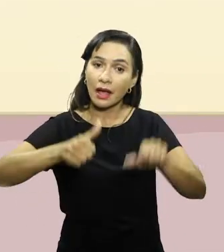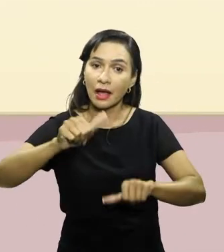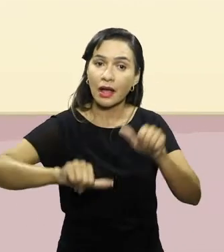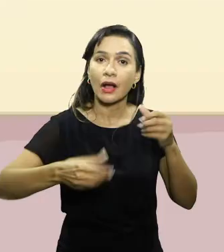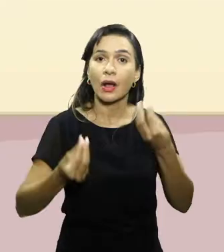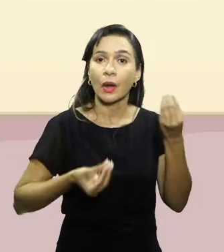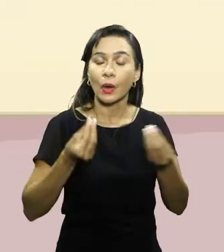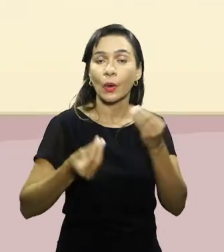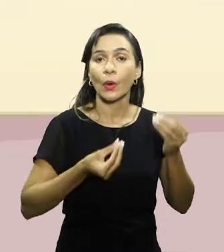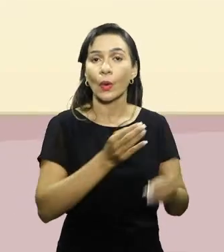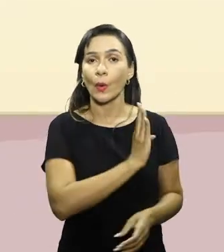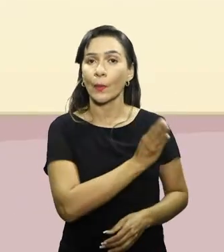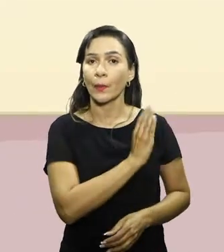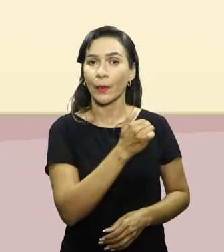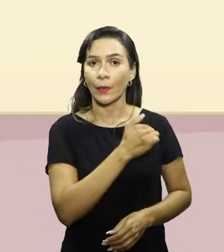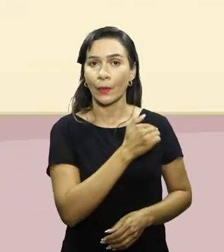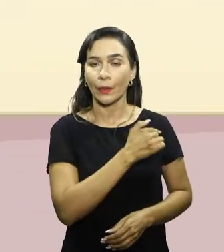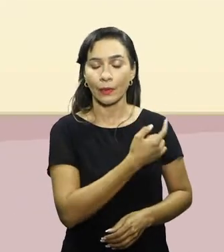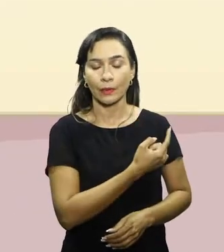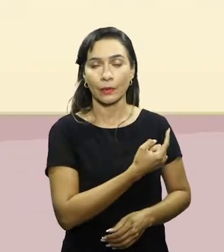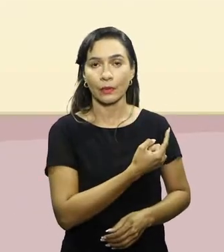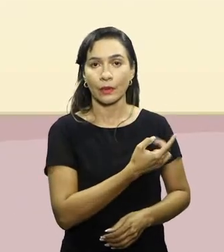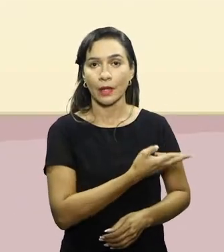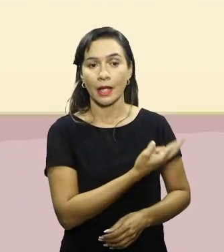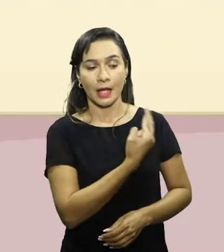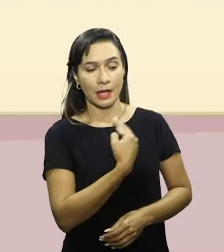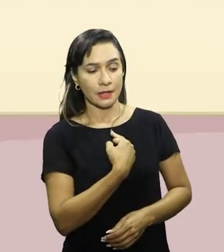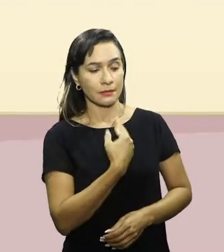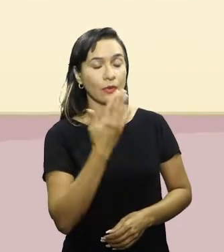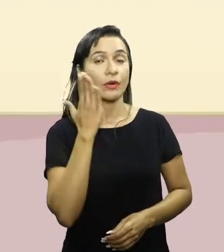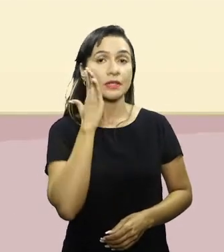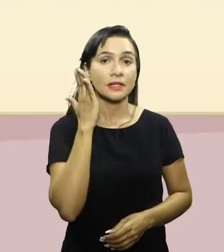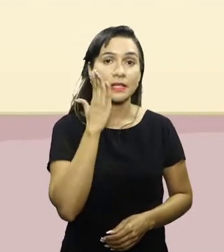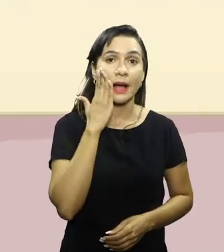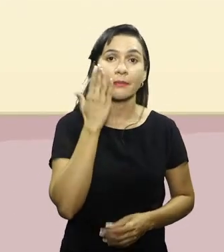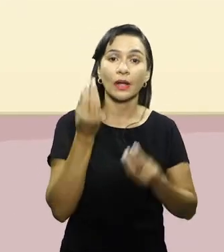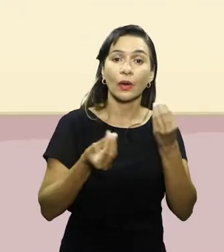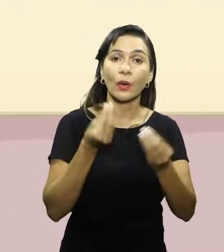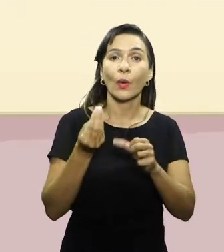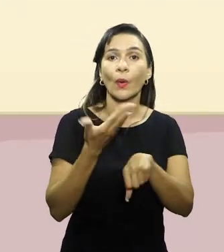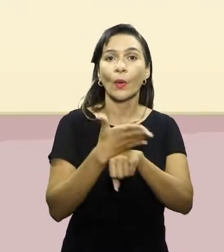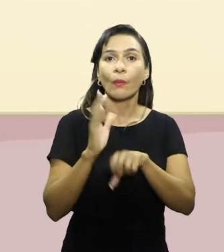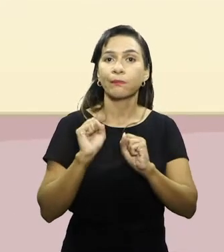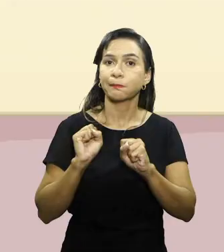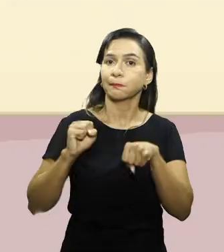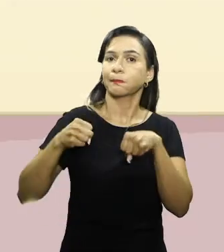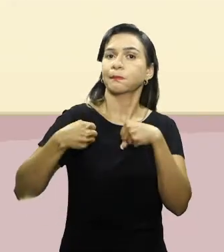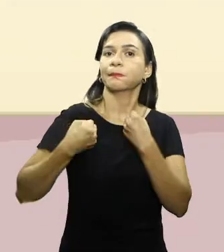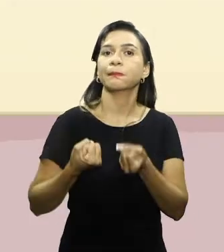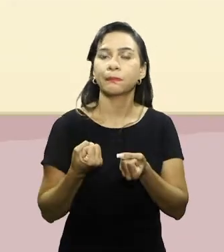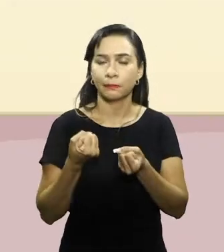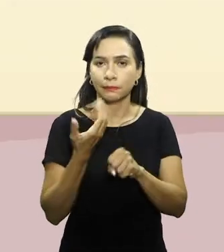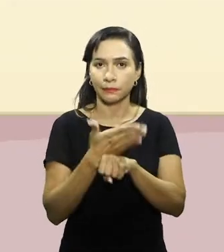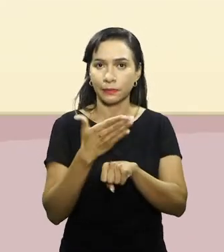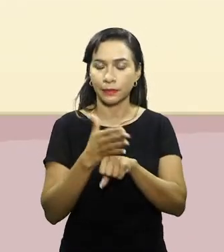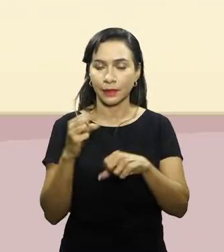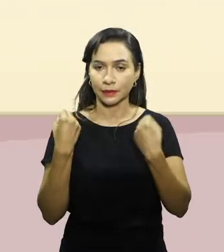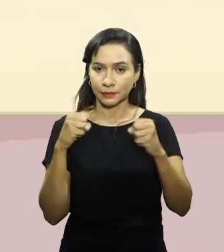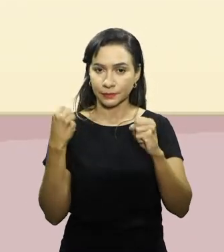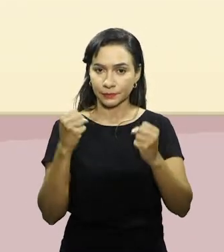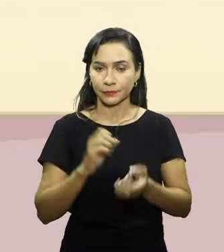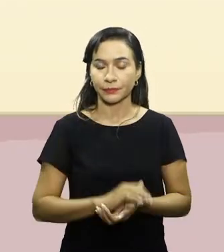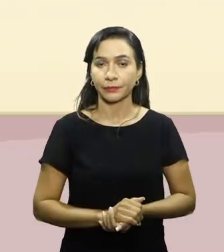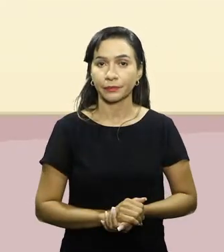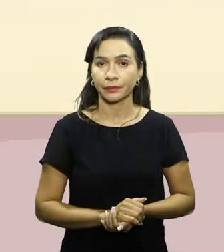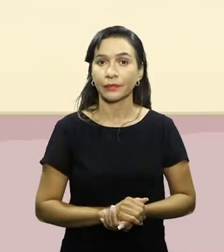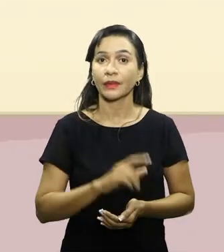cardiovascular, ou seja, resposta do coração, das veias e das artérias, durante o esforço e a recuperação, certo?